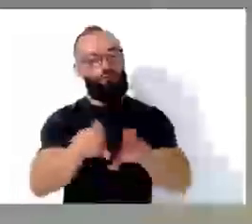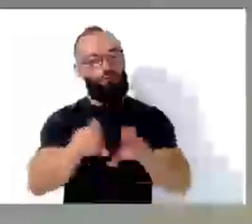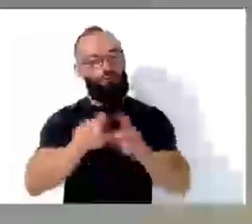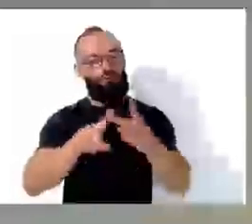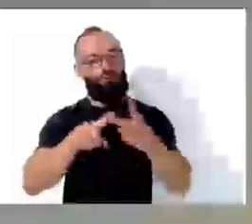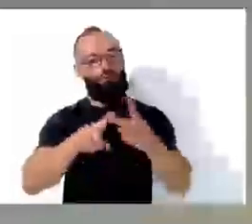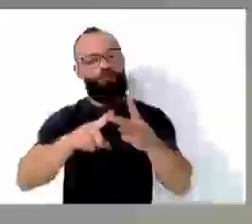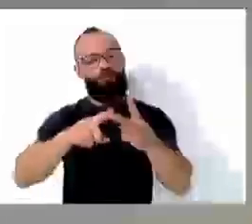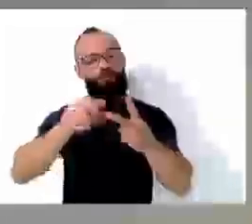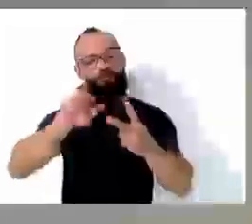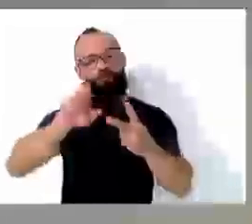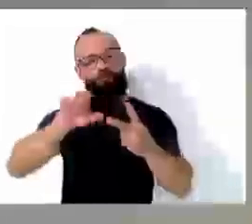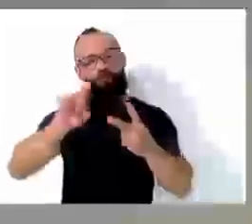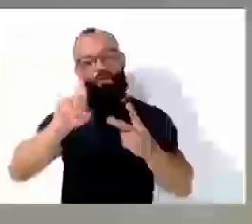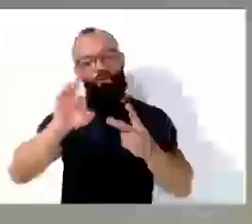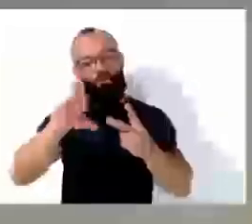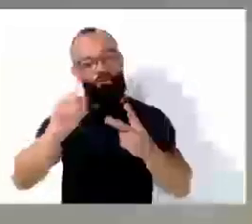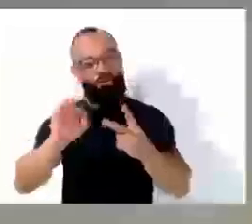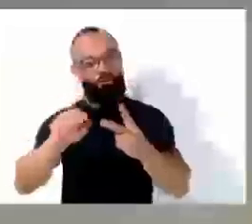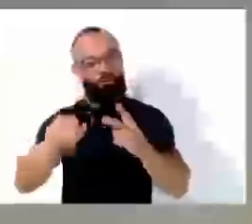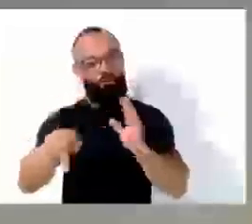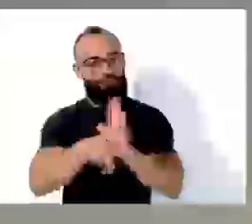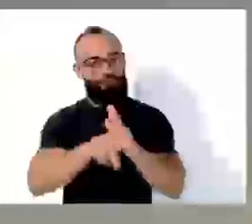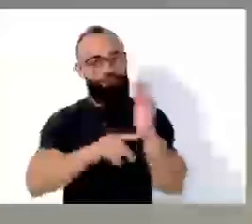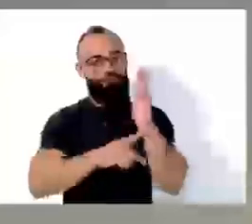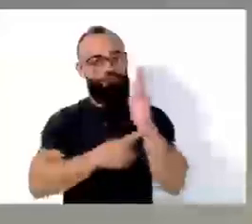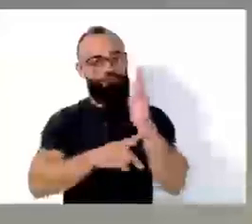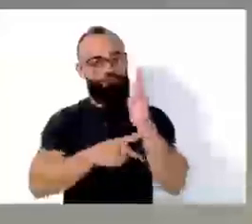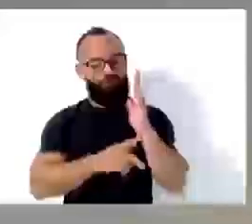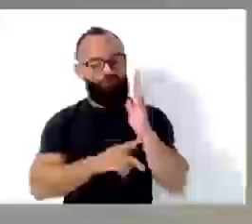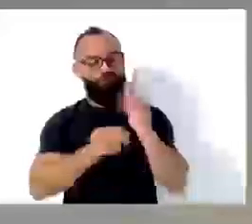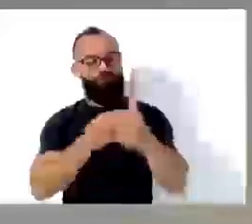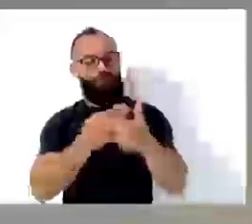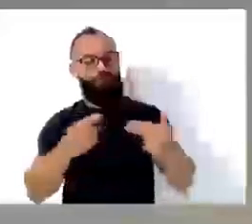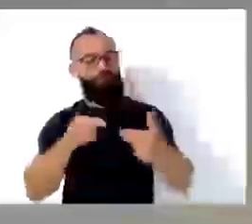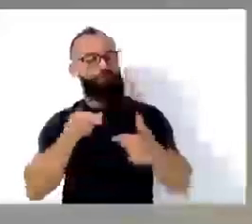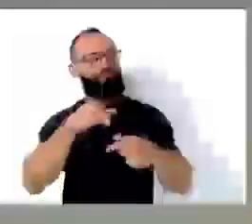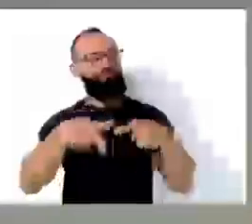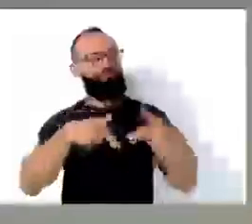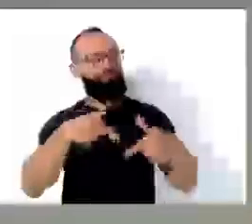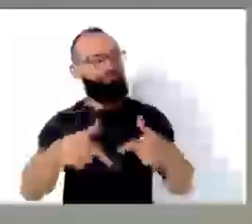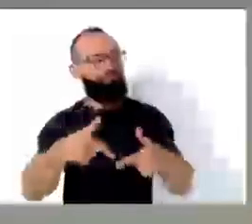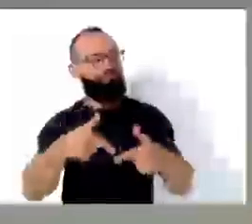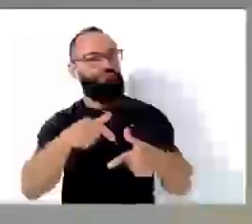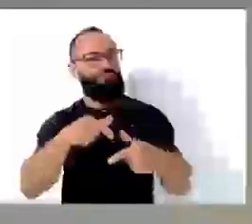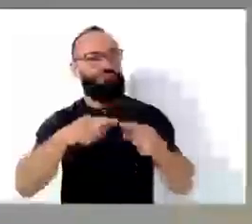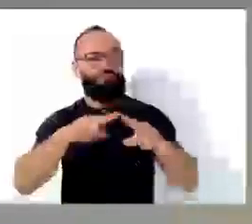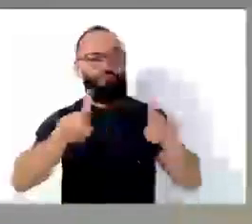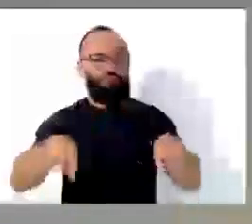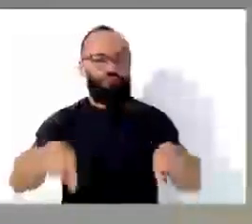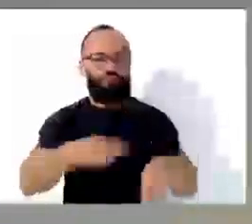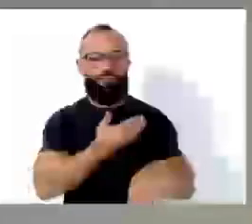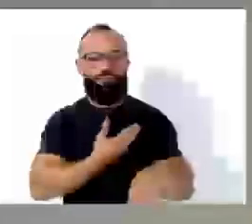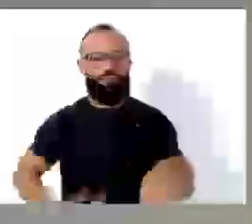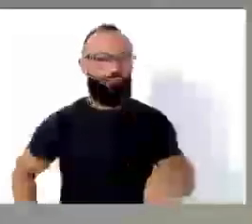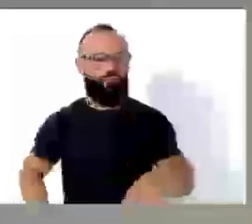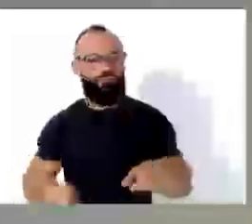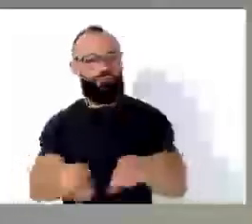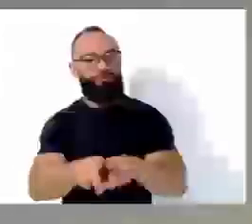a todos os servidores aí do secretário da CEPLAN e os demais aqui da Câmara, assessores que estão aqui presentes. Senhor presidente,